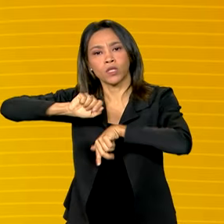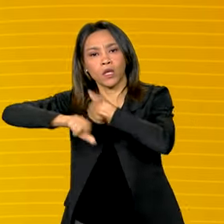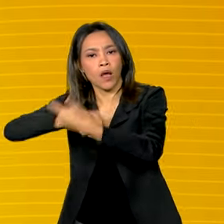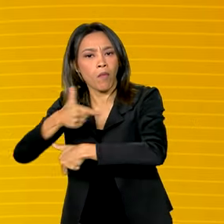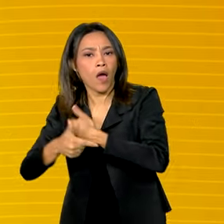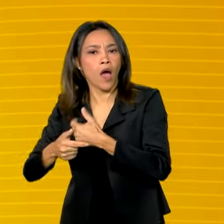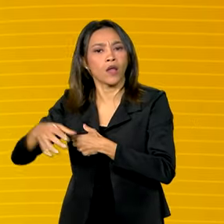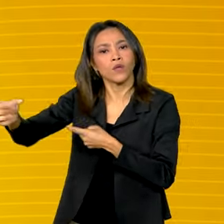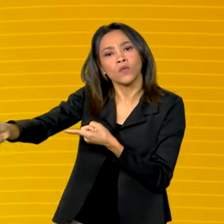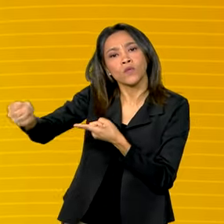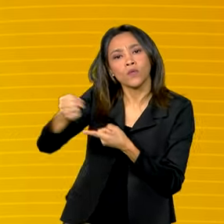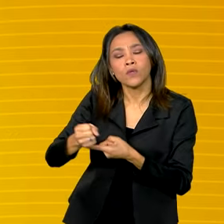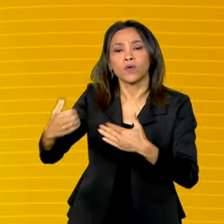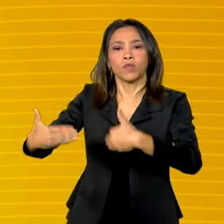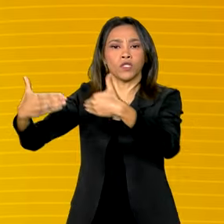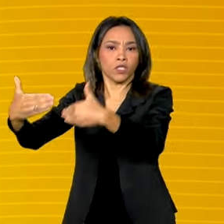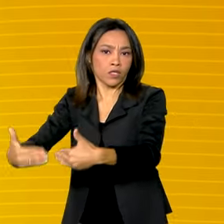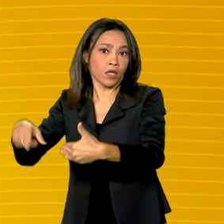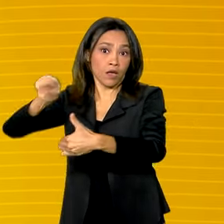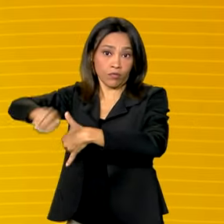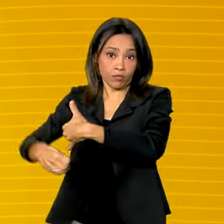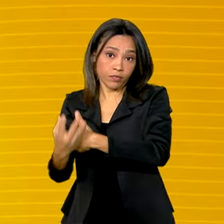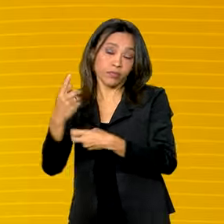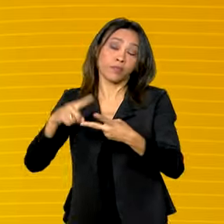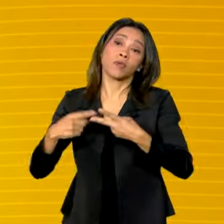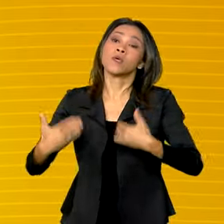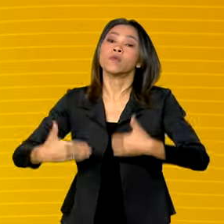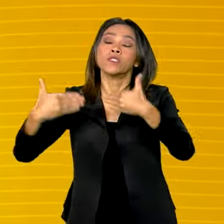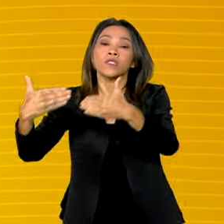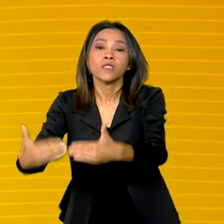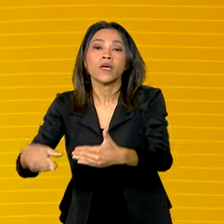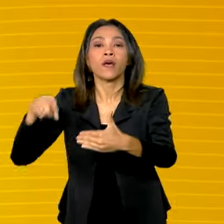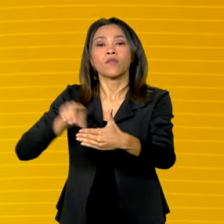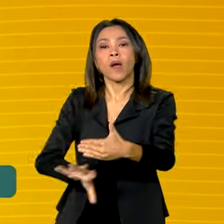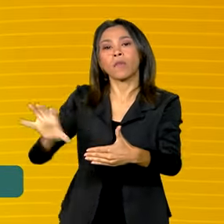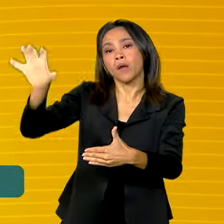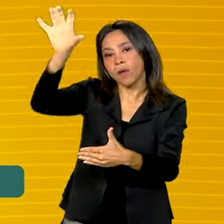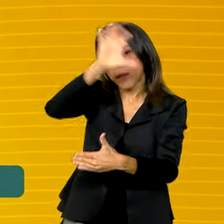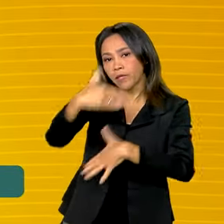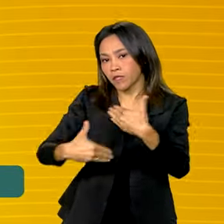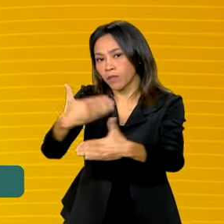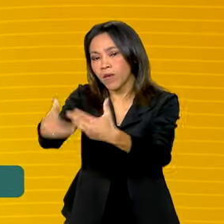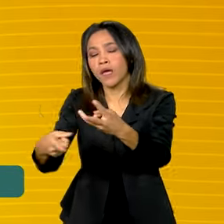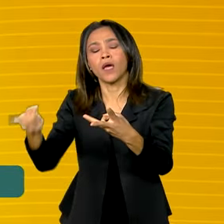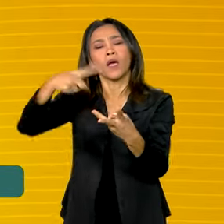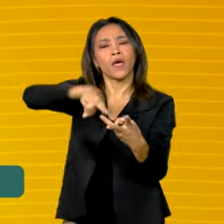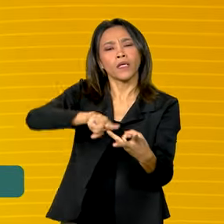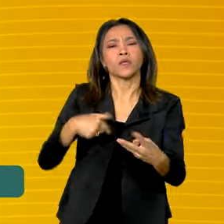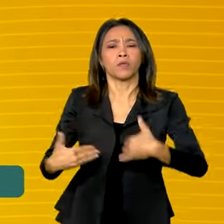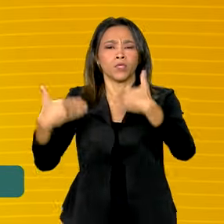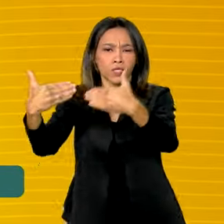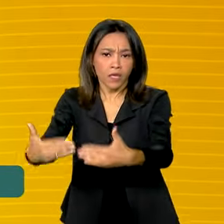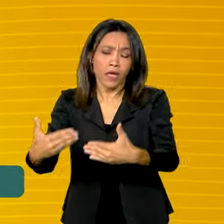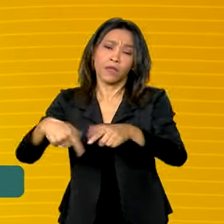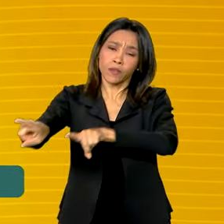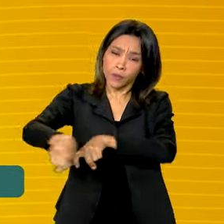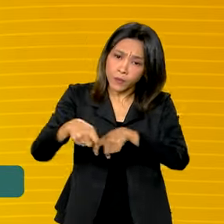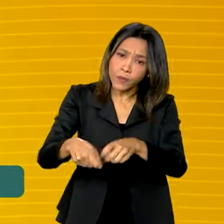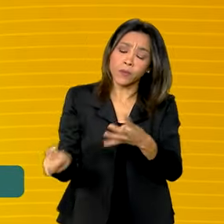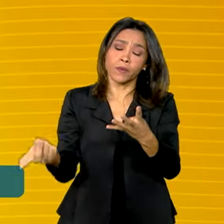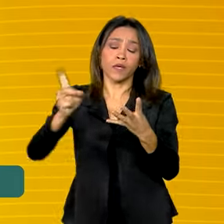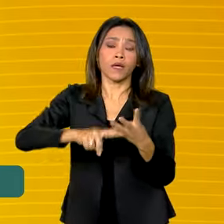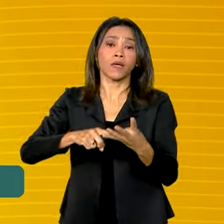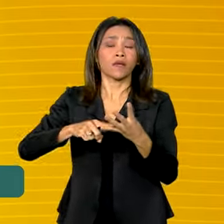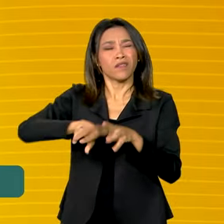Meio Ambiente, o Ministério do Desenvolvimento Regional, o Ministério da Agricultura, o Ministério do Desenvolvimento Agrário através do